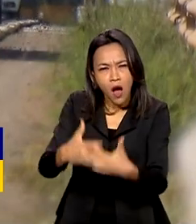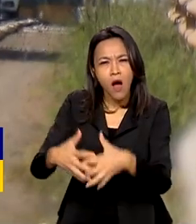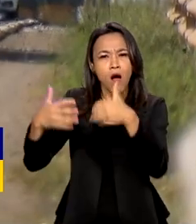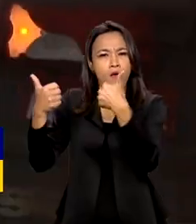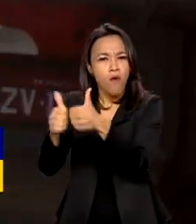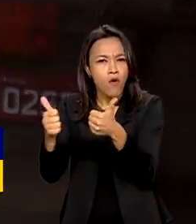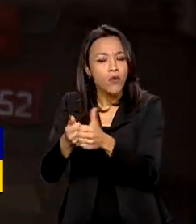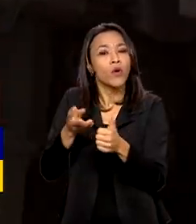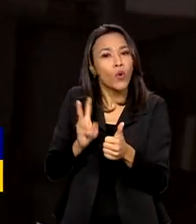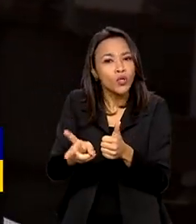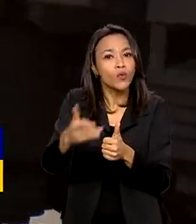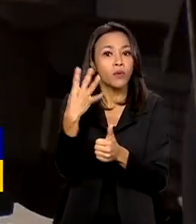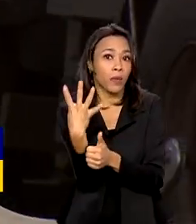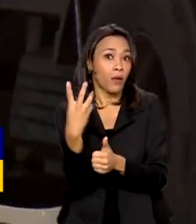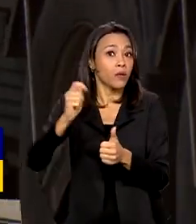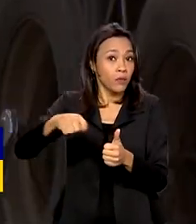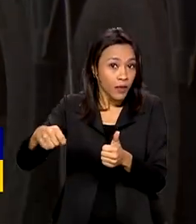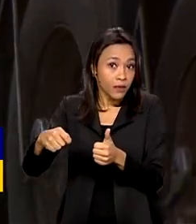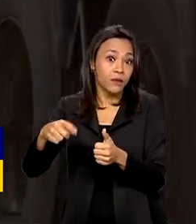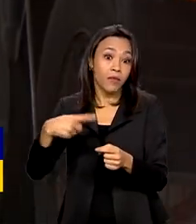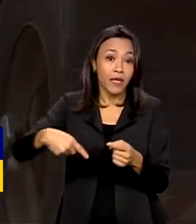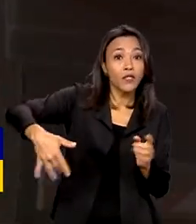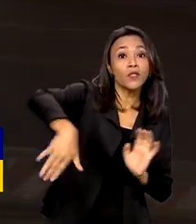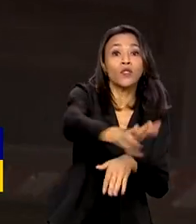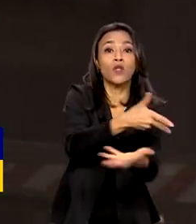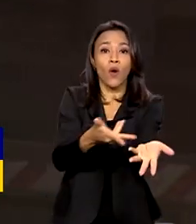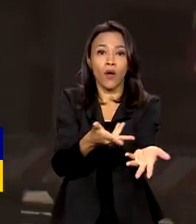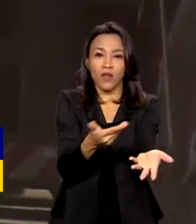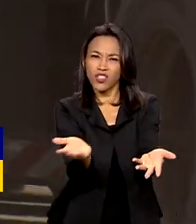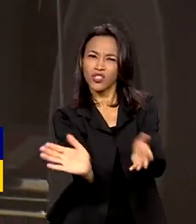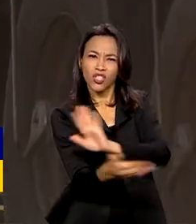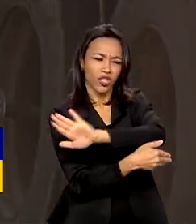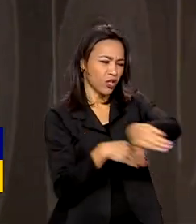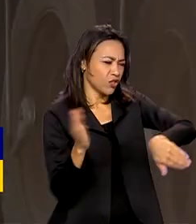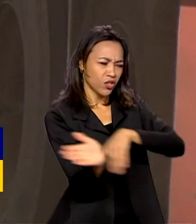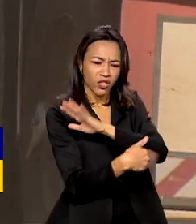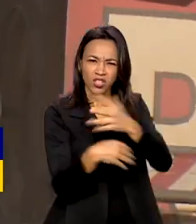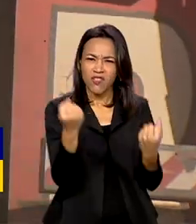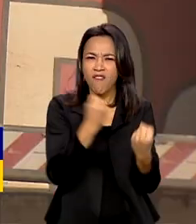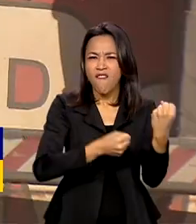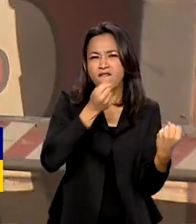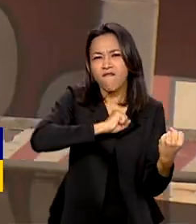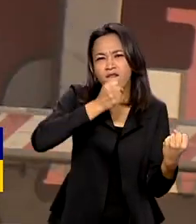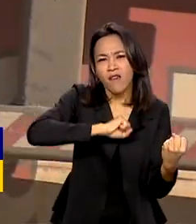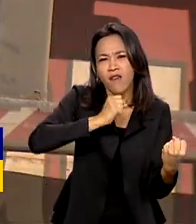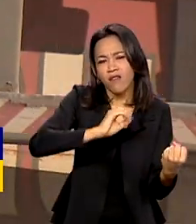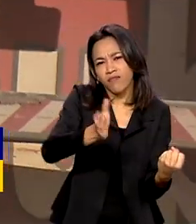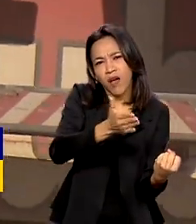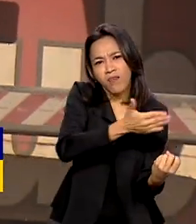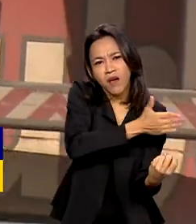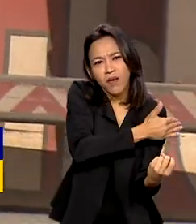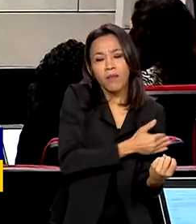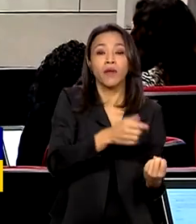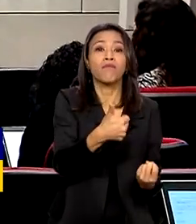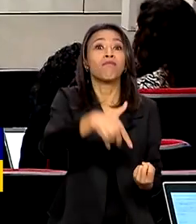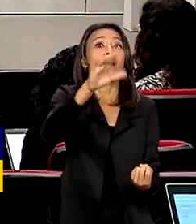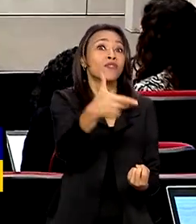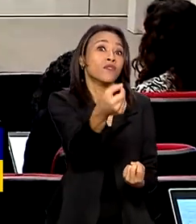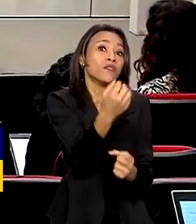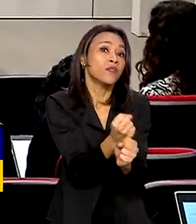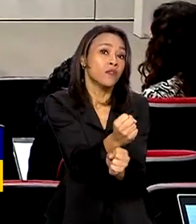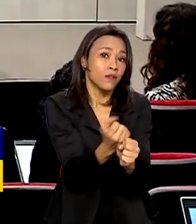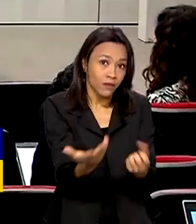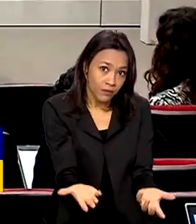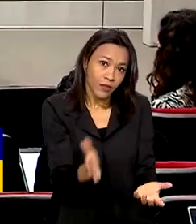quatro meses para que haja a renovação da frota, tirando de circulação os modelos que tenham mais de 20 anos. No